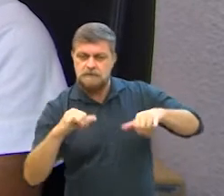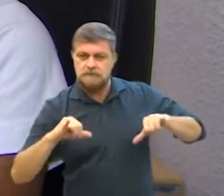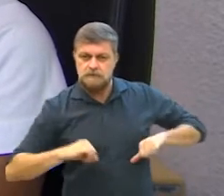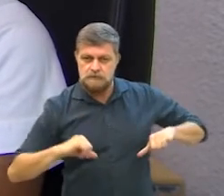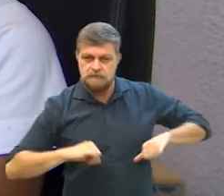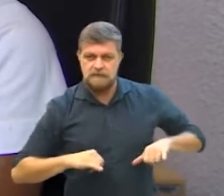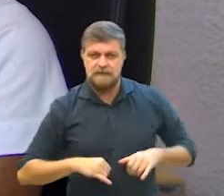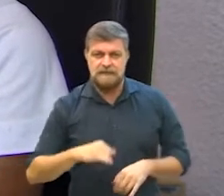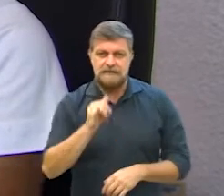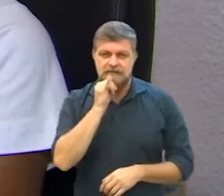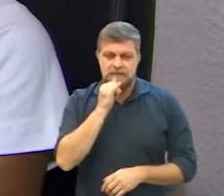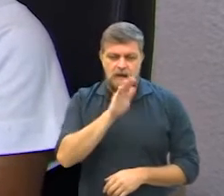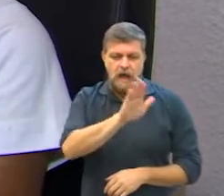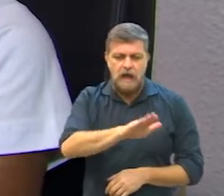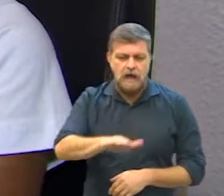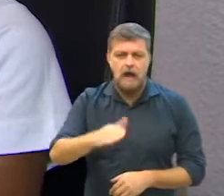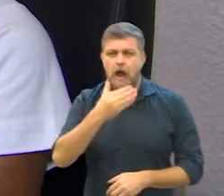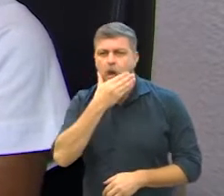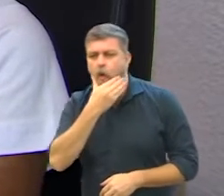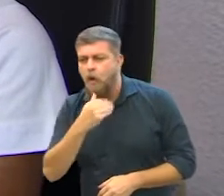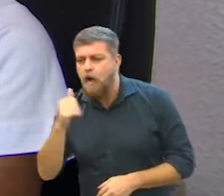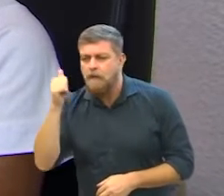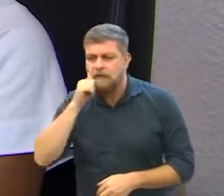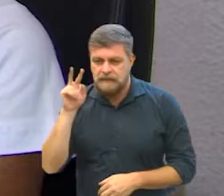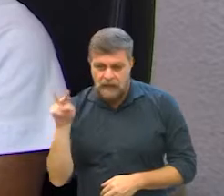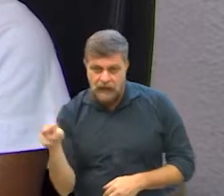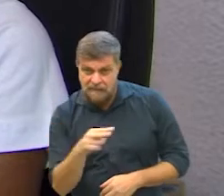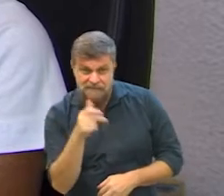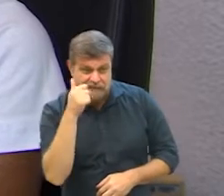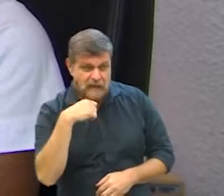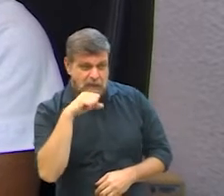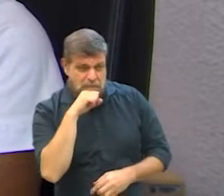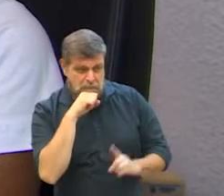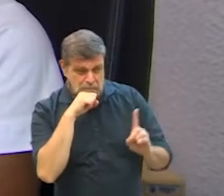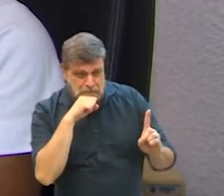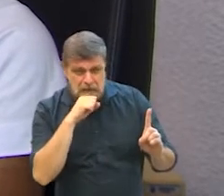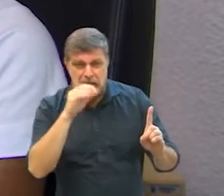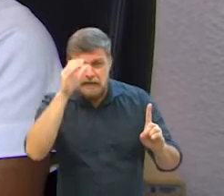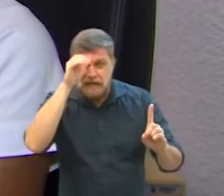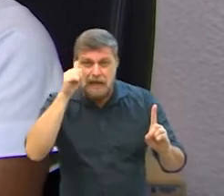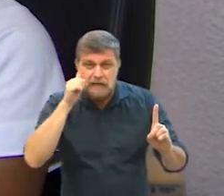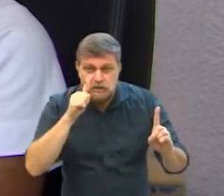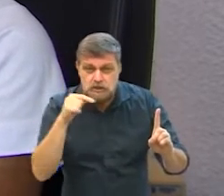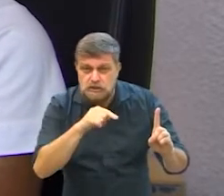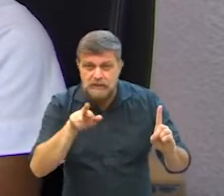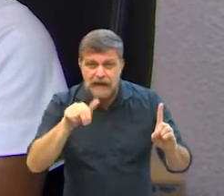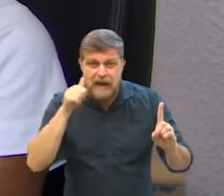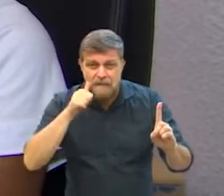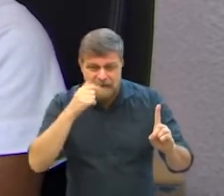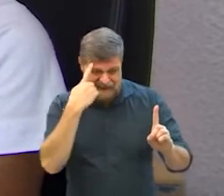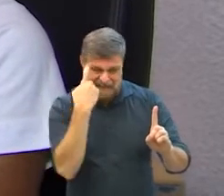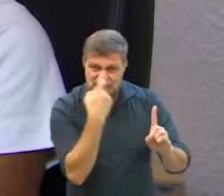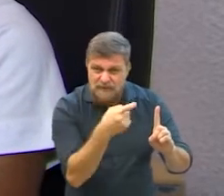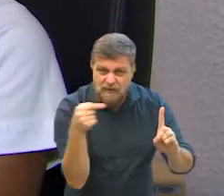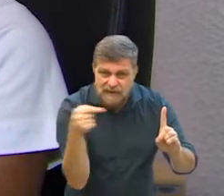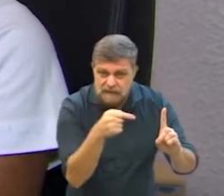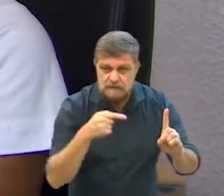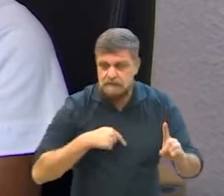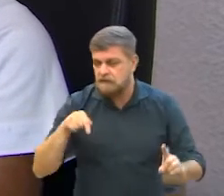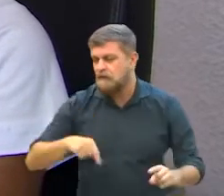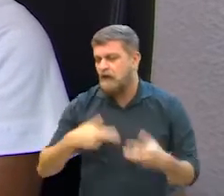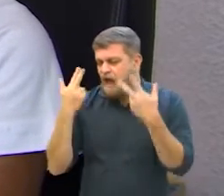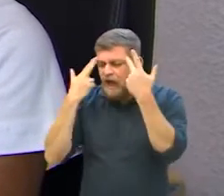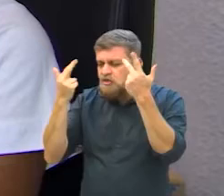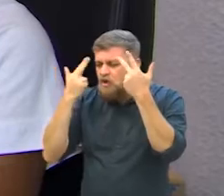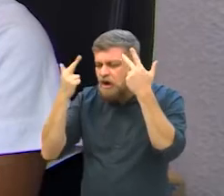vítima. Então, uma criança, seja ela menina ou menina que vê a sua mãe, a sua tia, a sua irmã sofrendo essa violência,